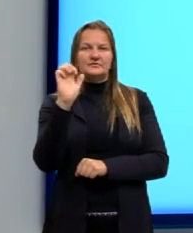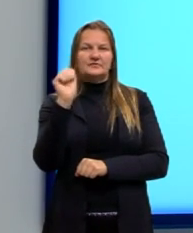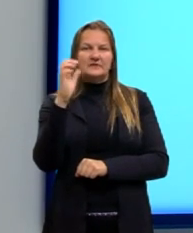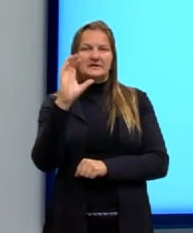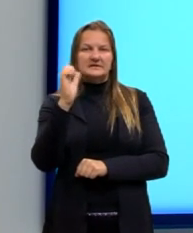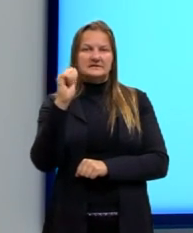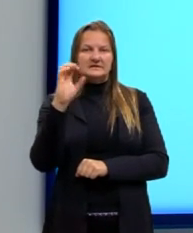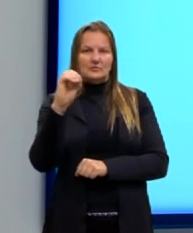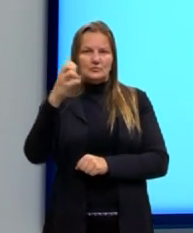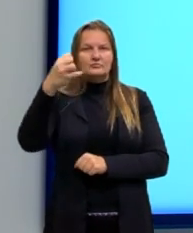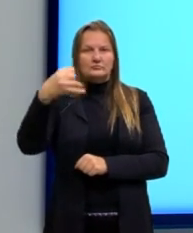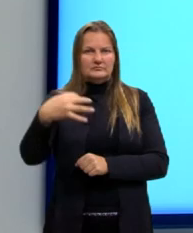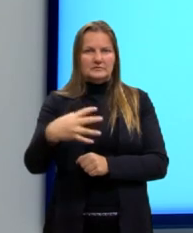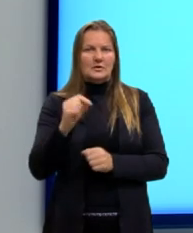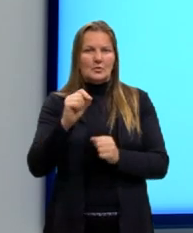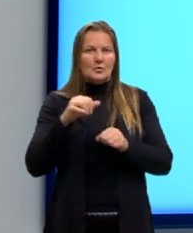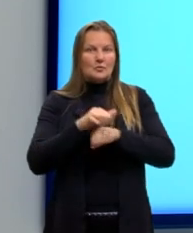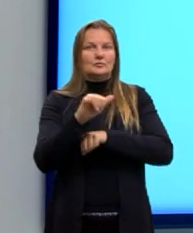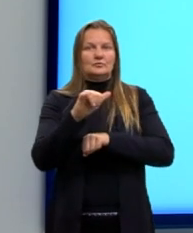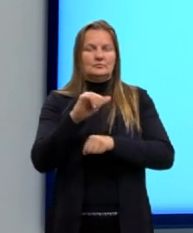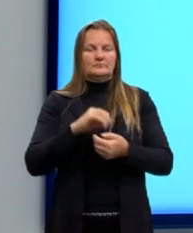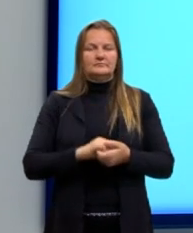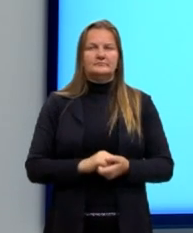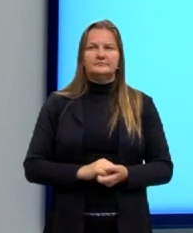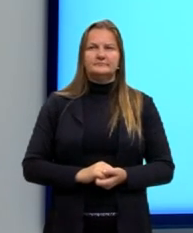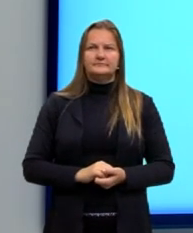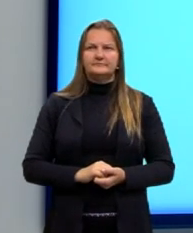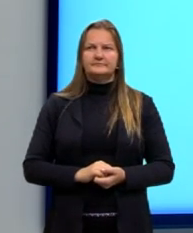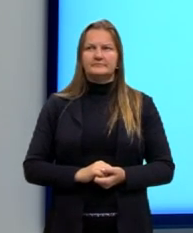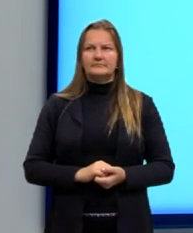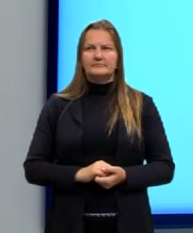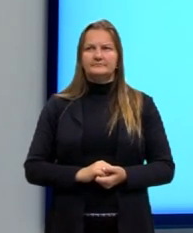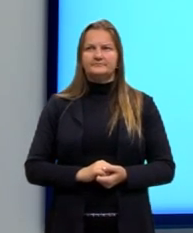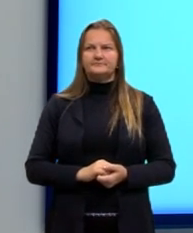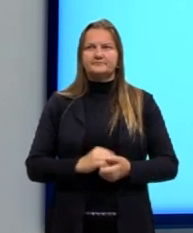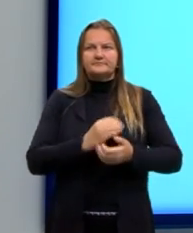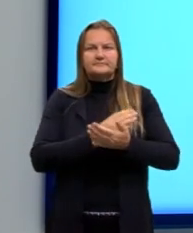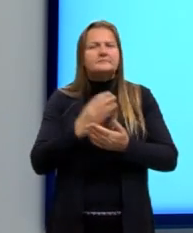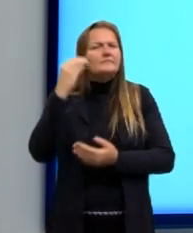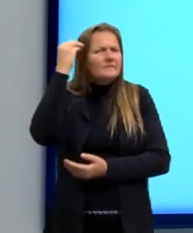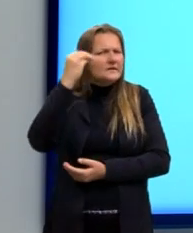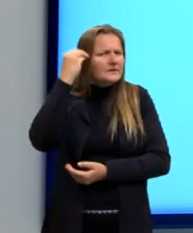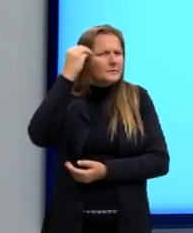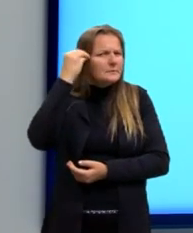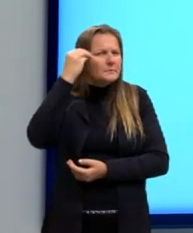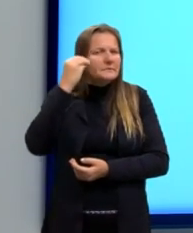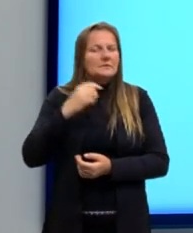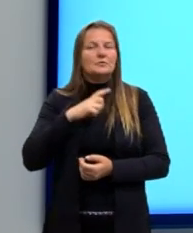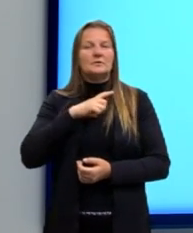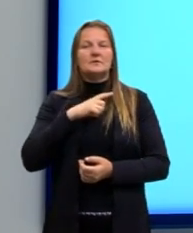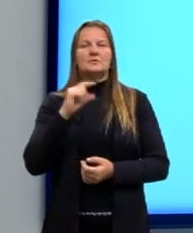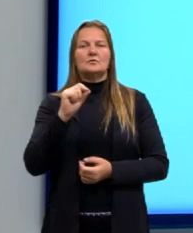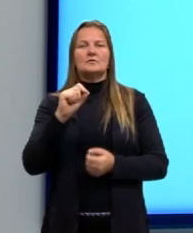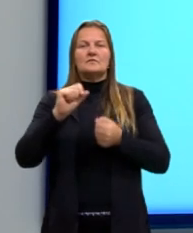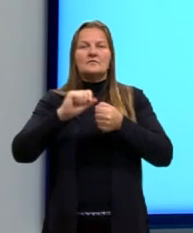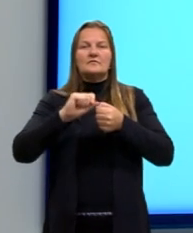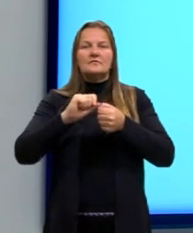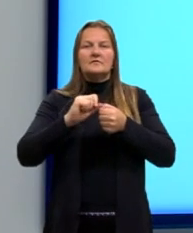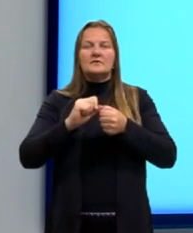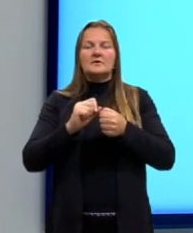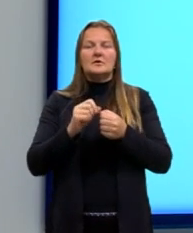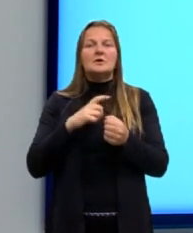um pouco melhor o que acontece. E, a partir desse experimento, a gente teve, então, a